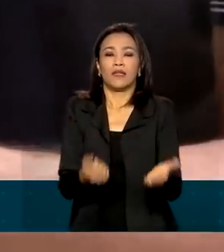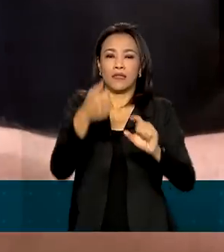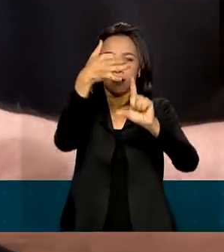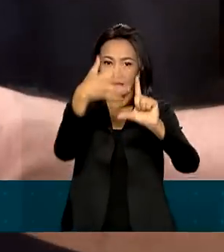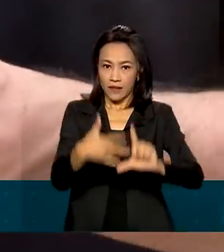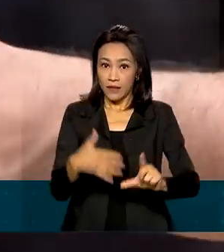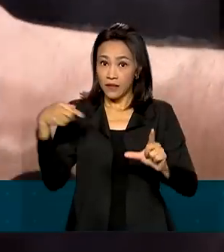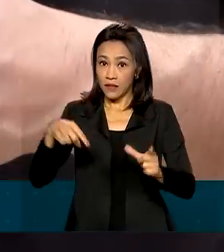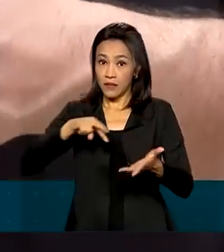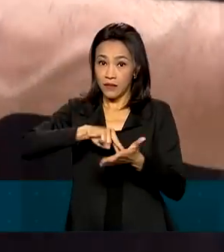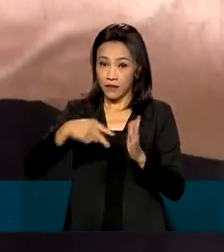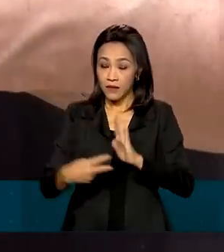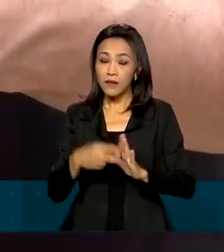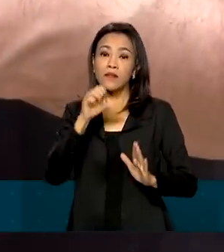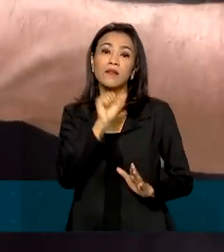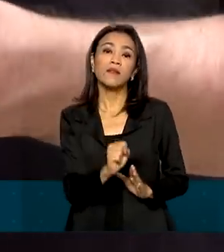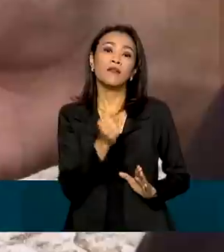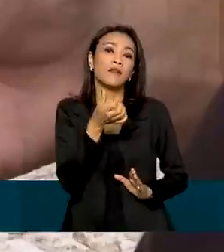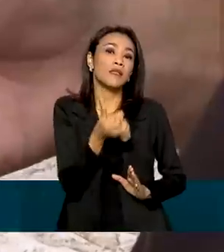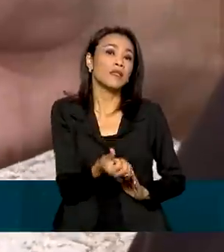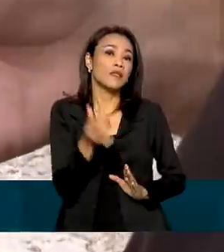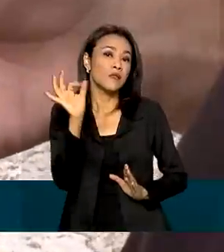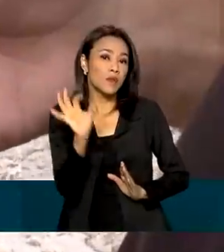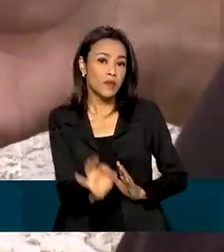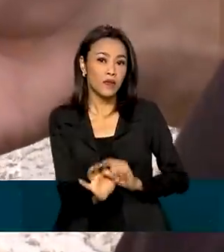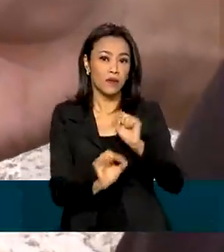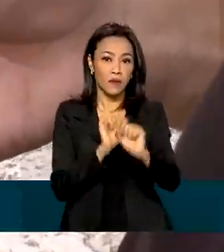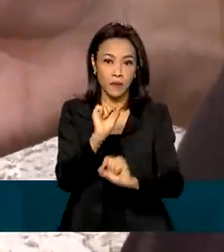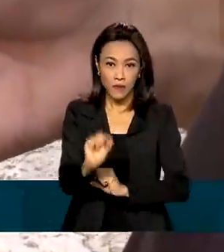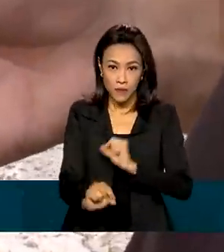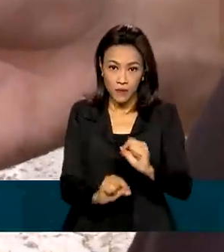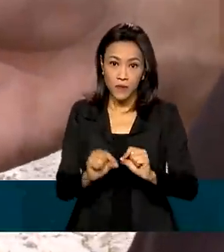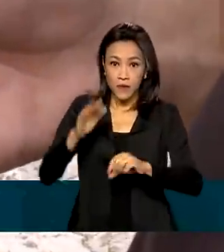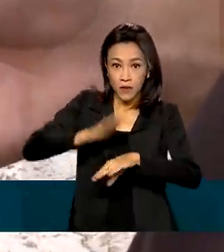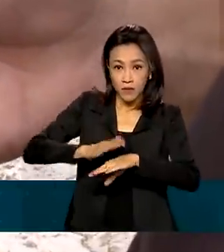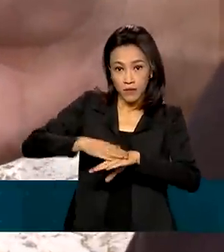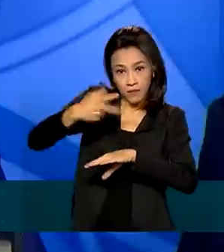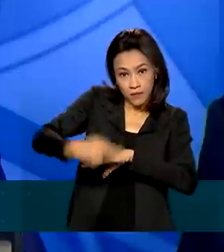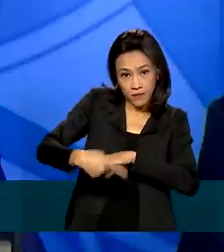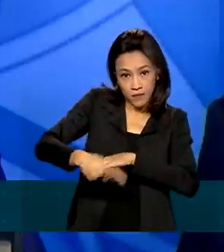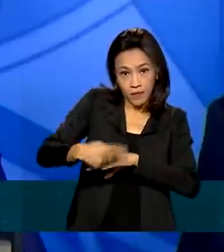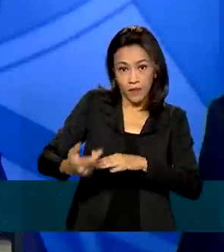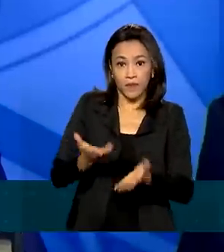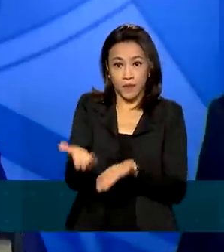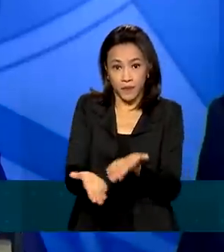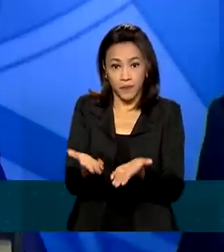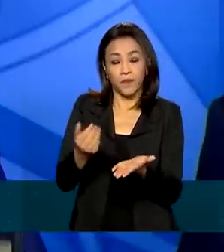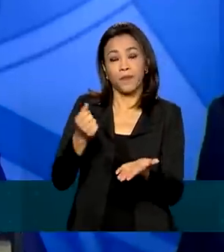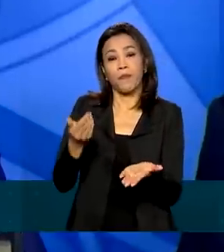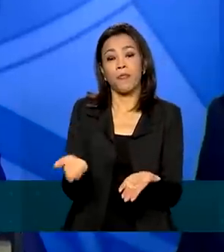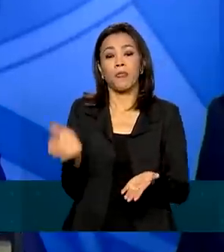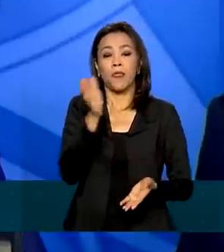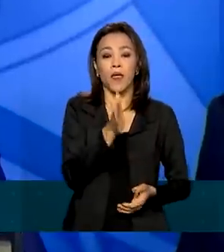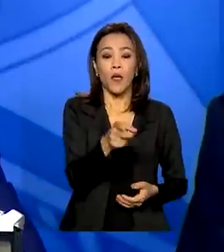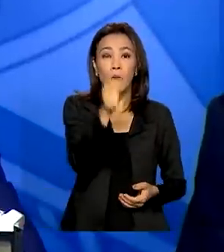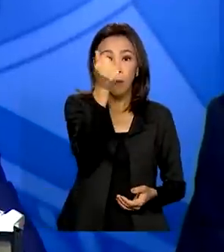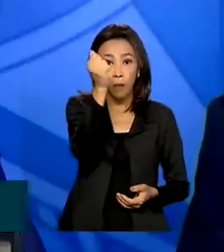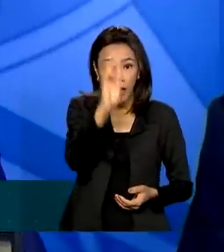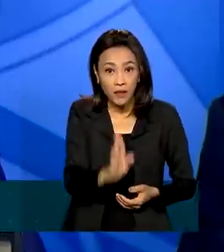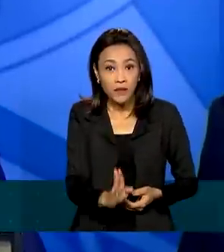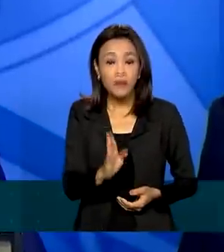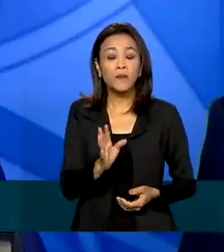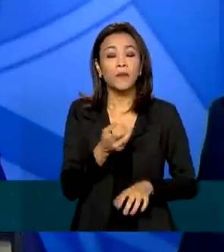representa mais de 86% das atividades disponíveis. O Brasil busca se aliar